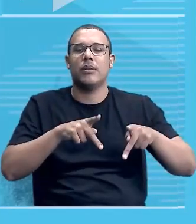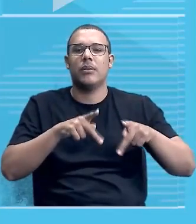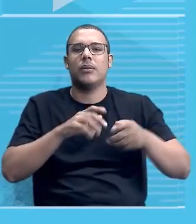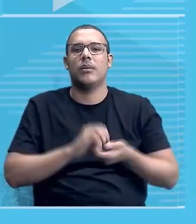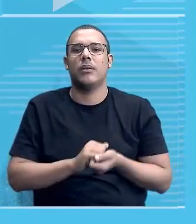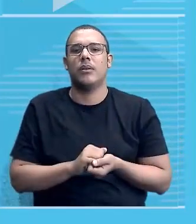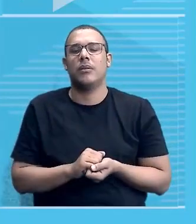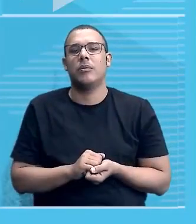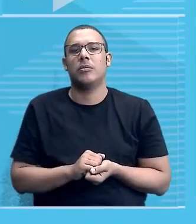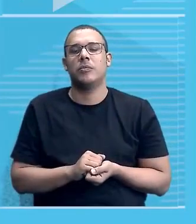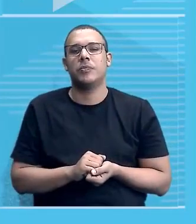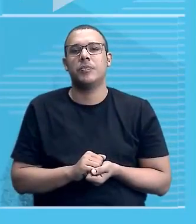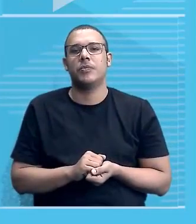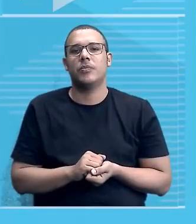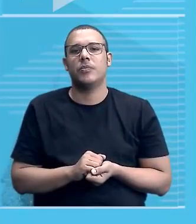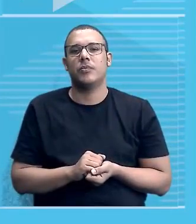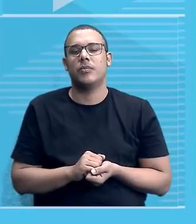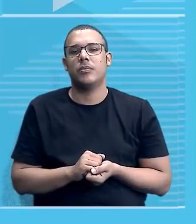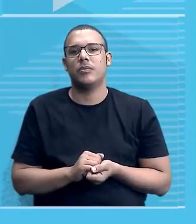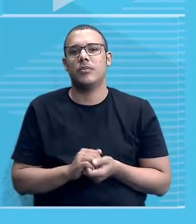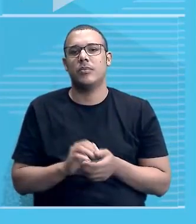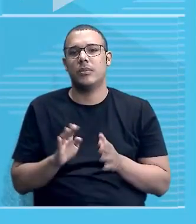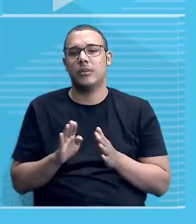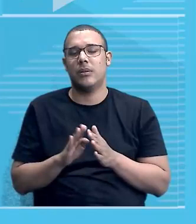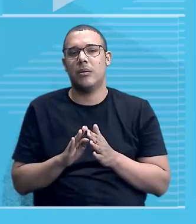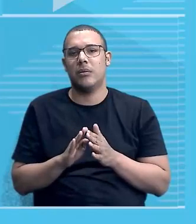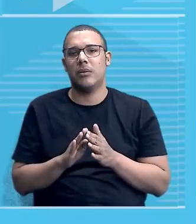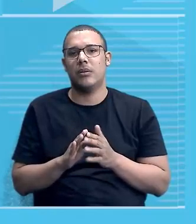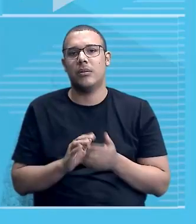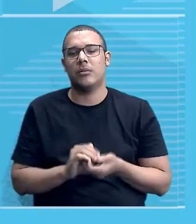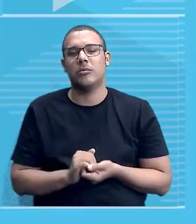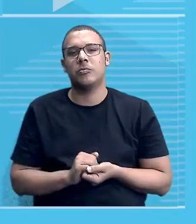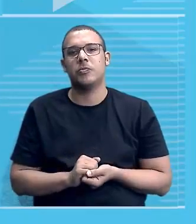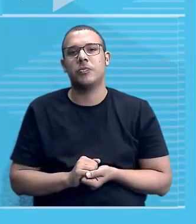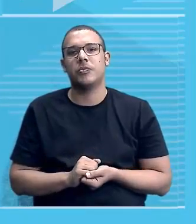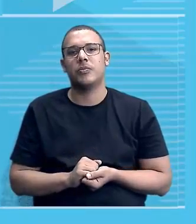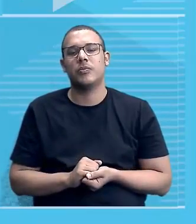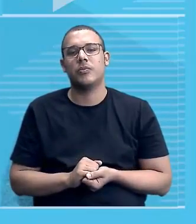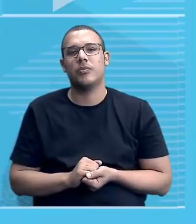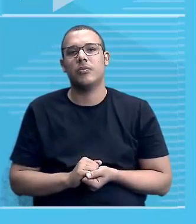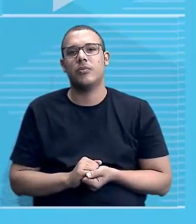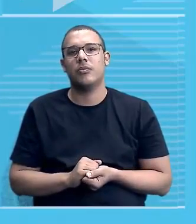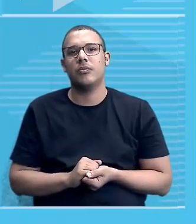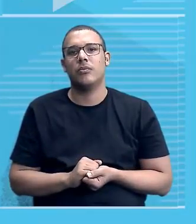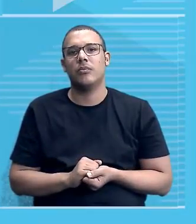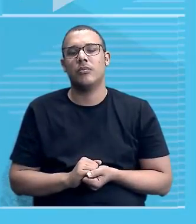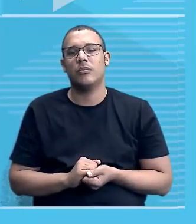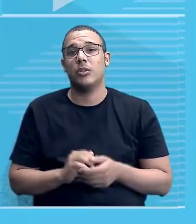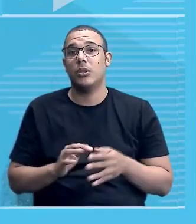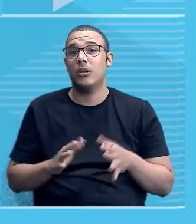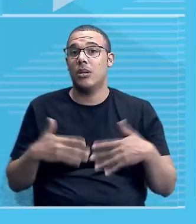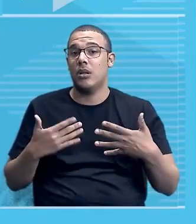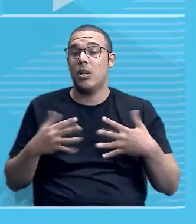Agressão, a capacidade de reagir a essas dominações. Então, tudo isso você tem que